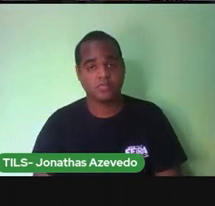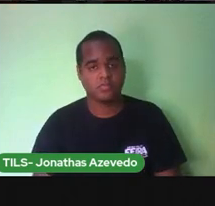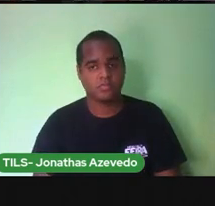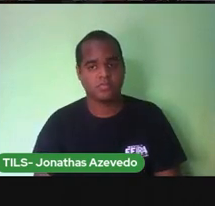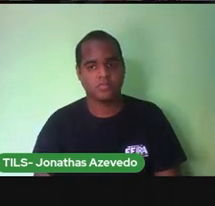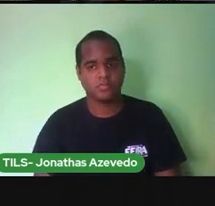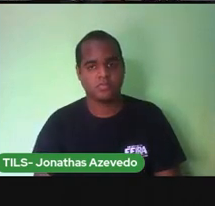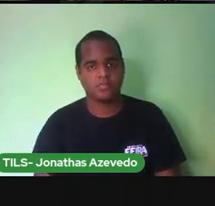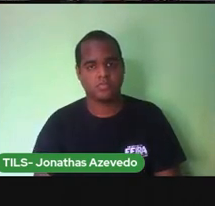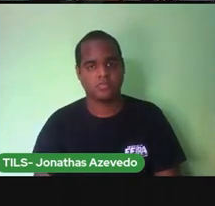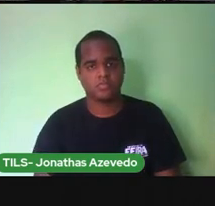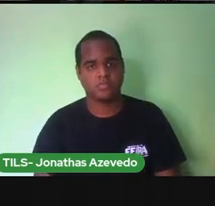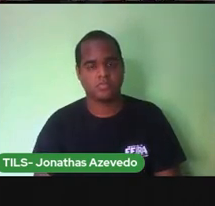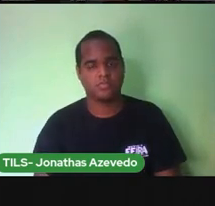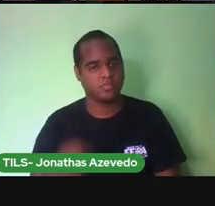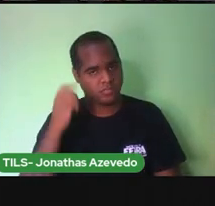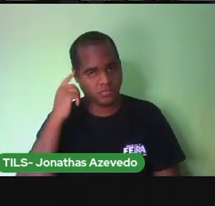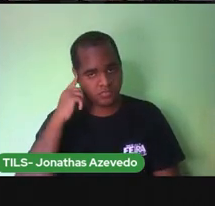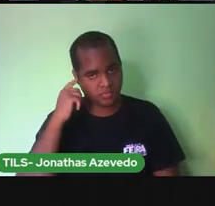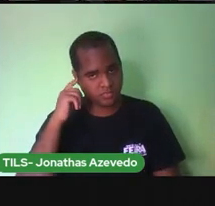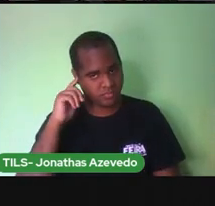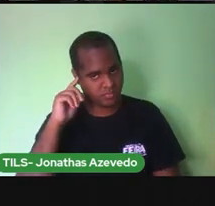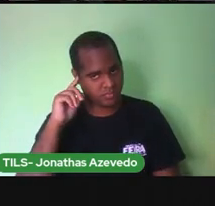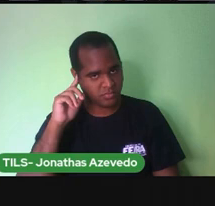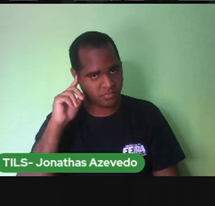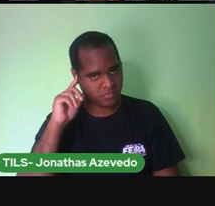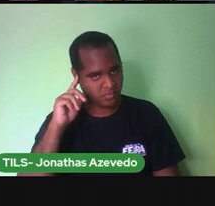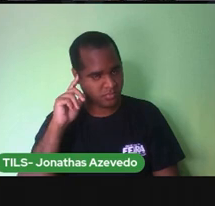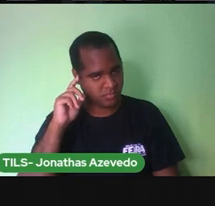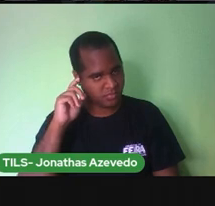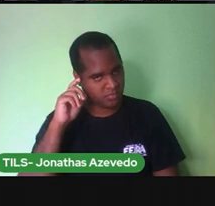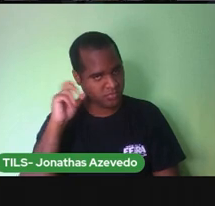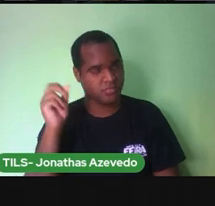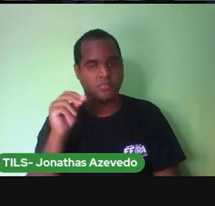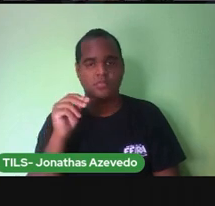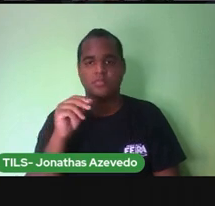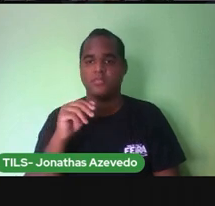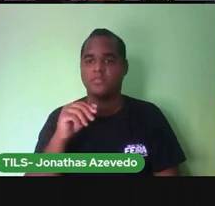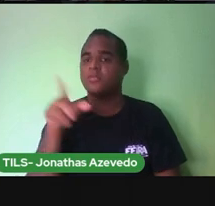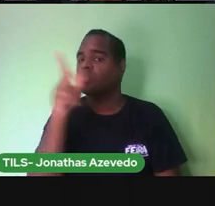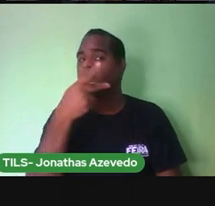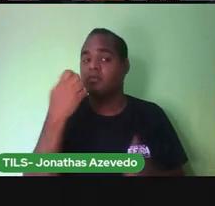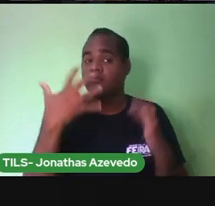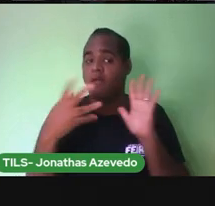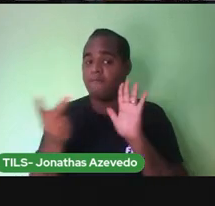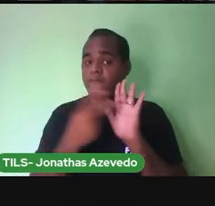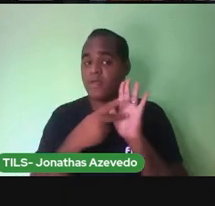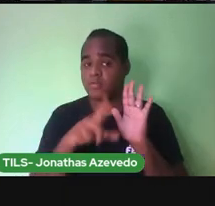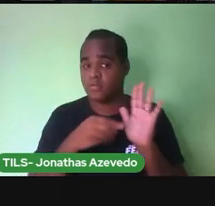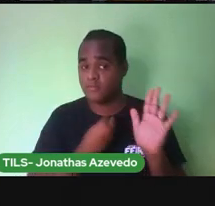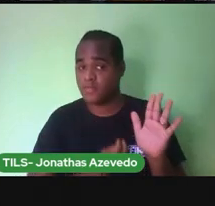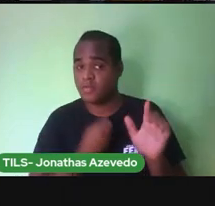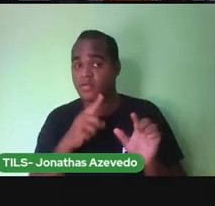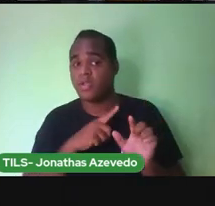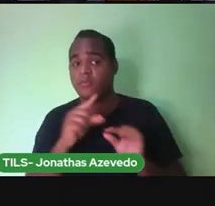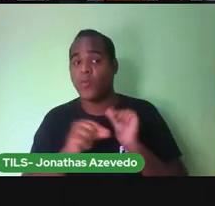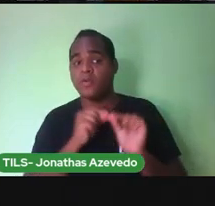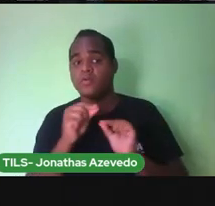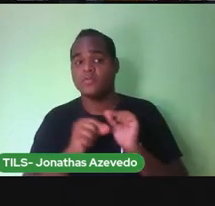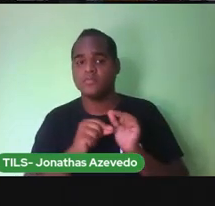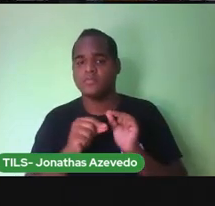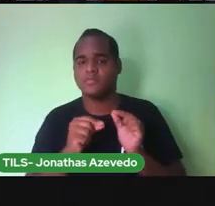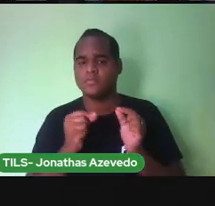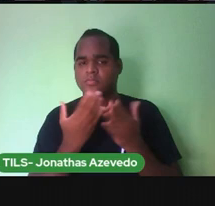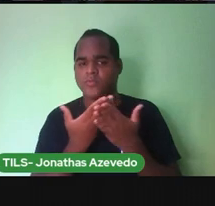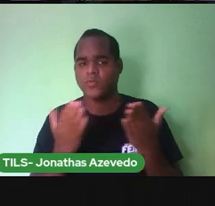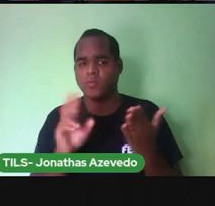Conta aí, pensa aí direitinho. Quantos documentos oficiais você já tem? E se você sabe o nome